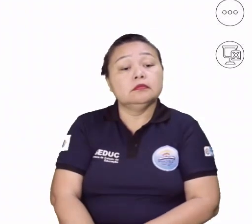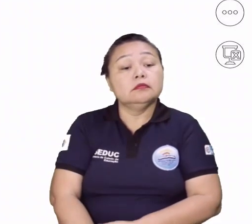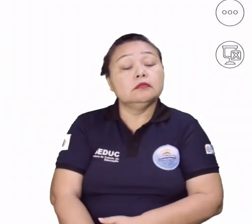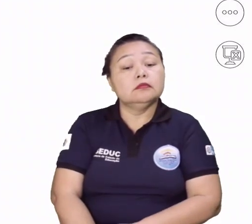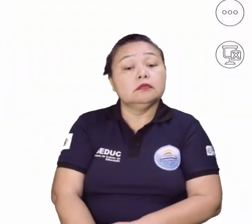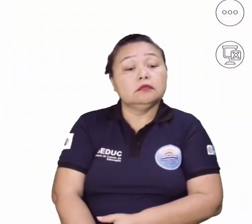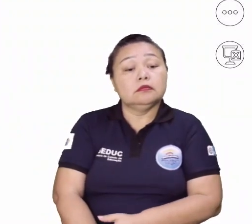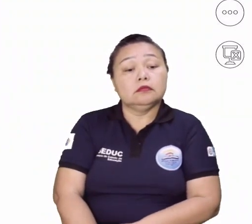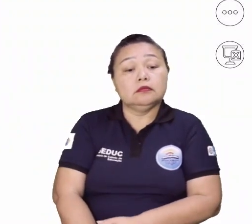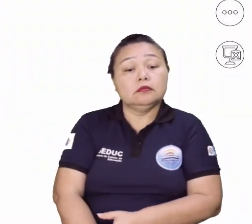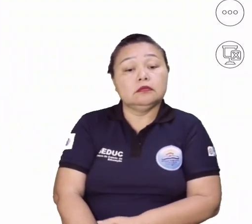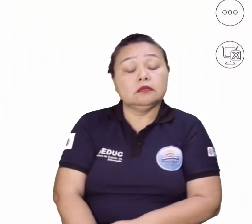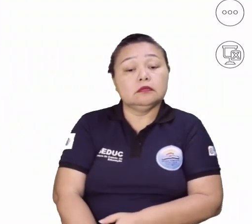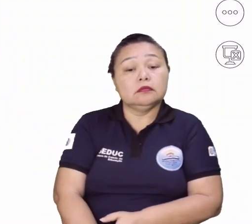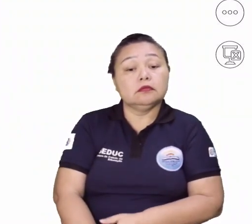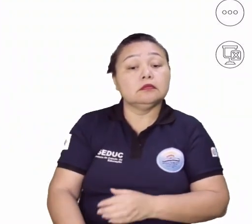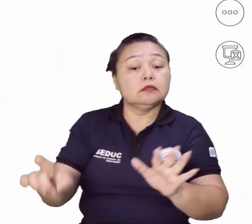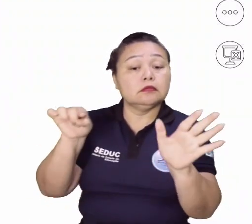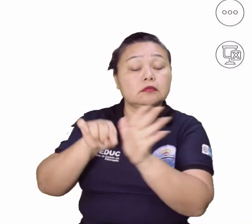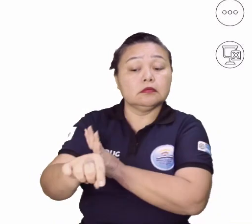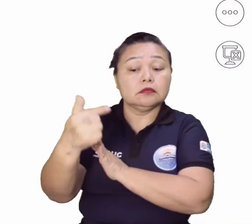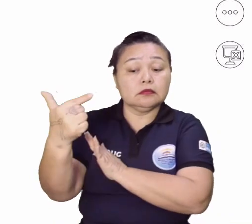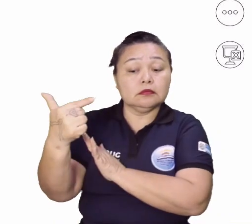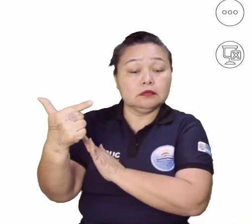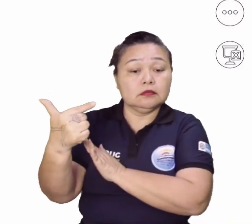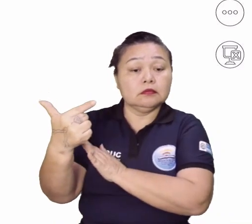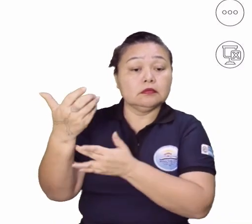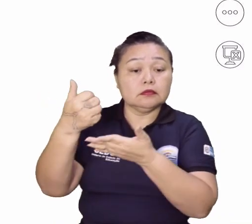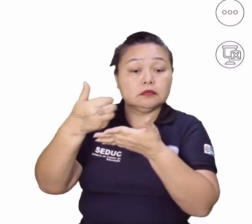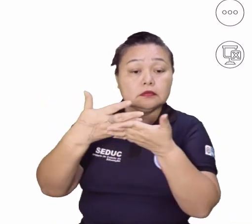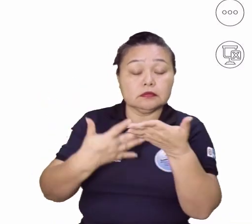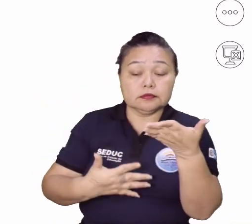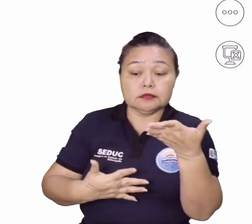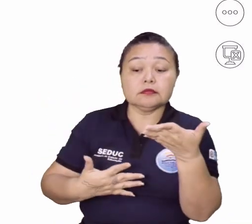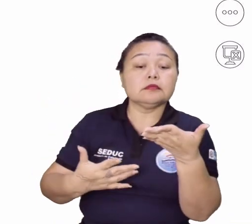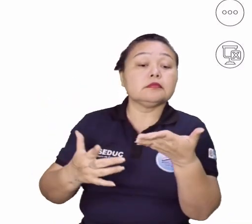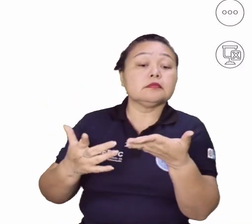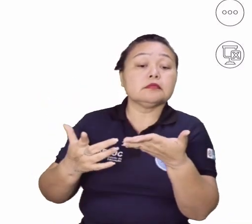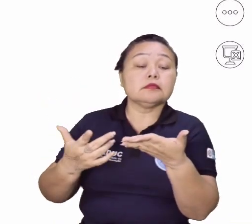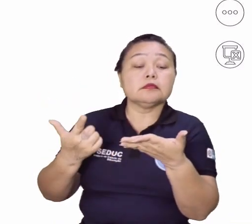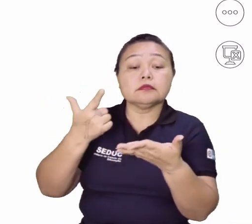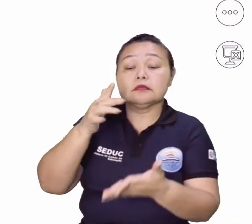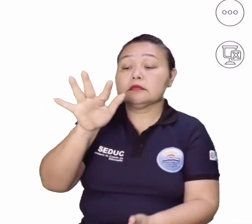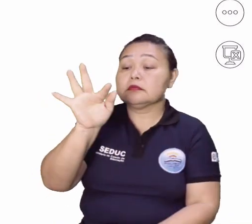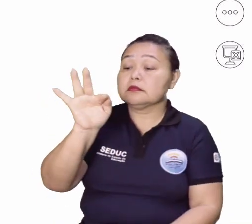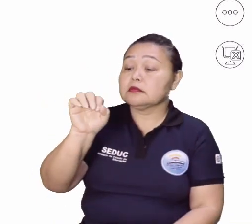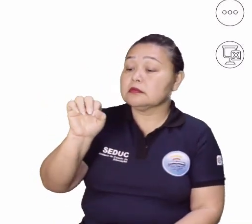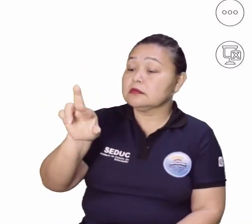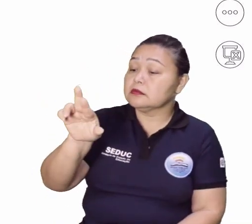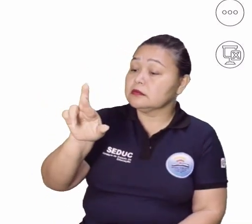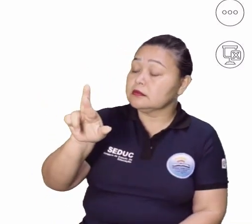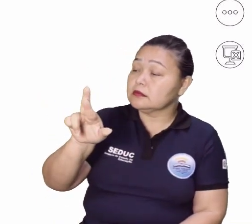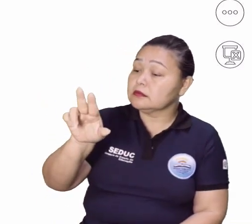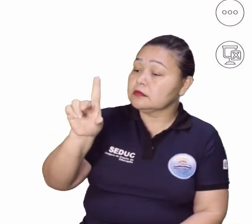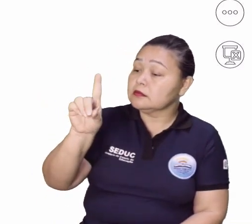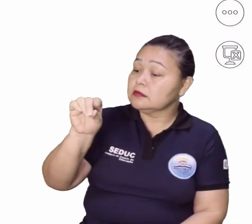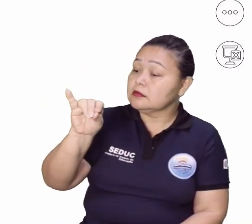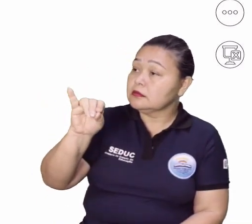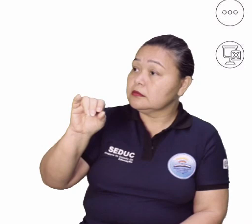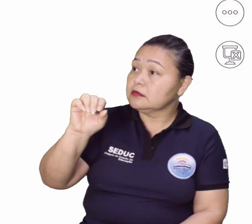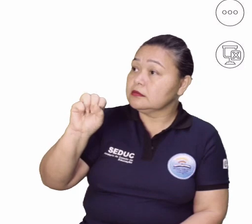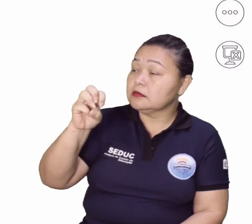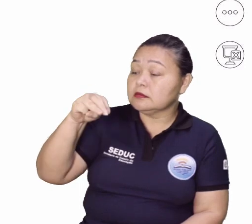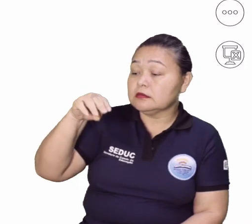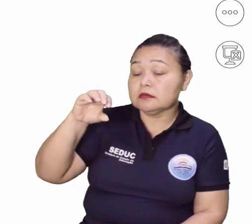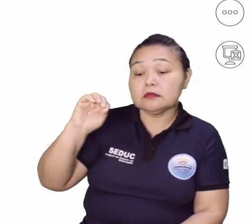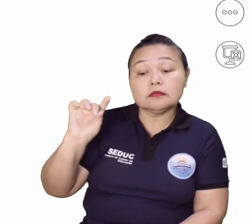Vamos para a questão 2, então? Vamos lá, também é uma questão grande, né? E fala sobre o fordismo. Lembram ainda sobre